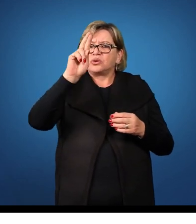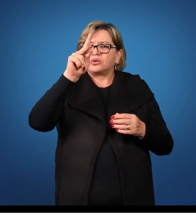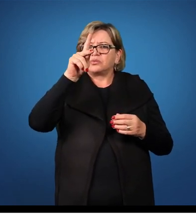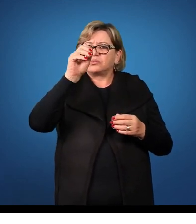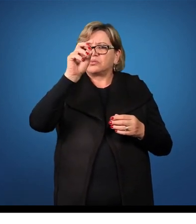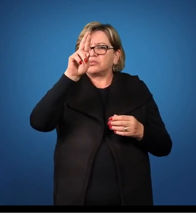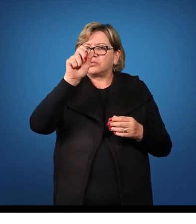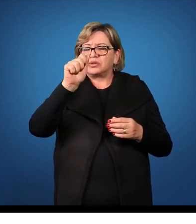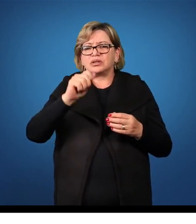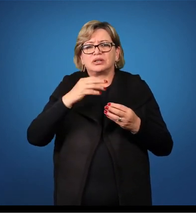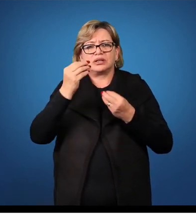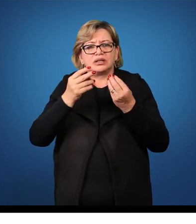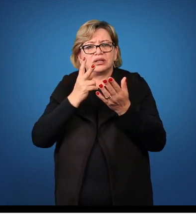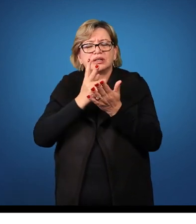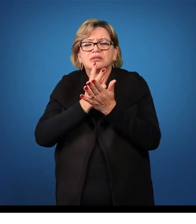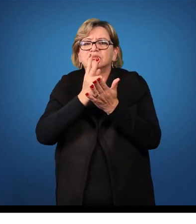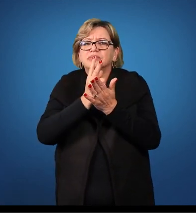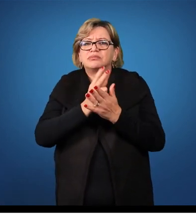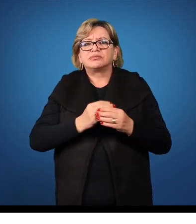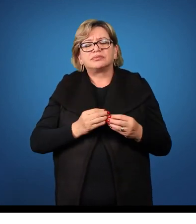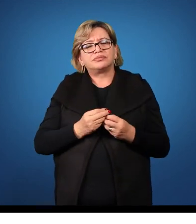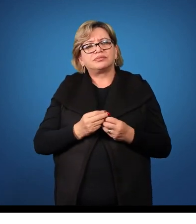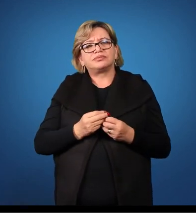plural, os corpos,